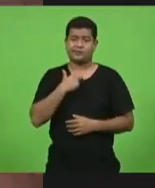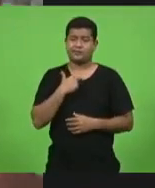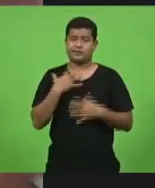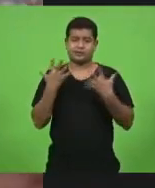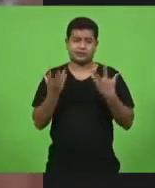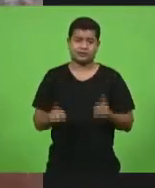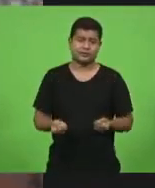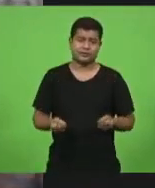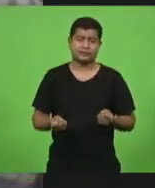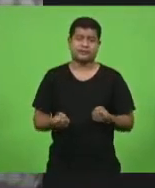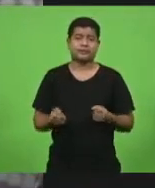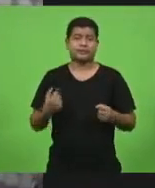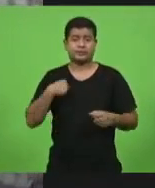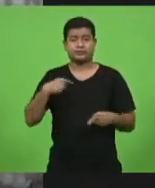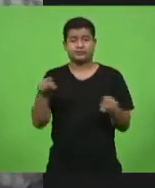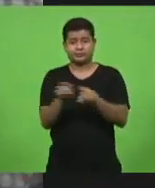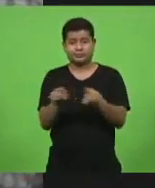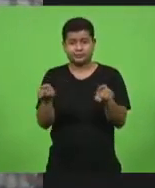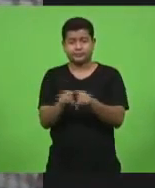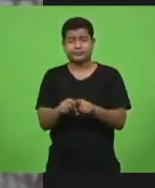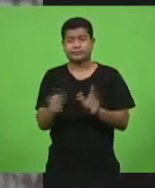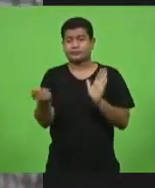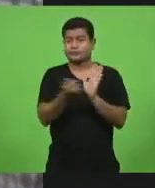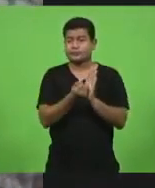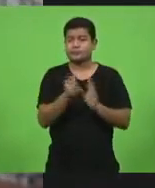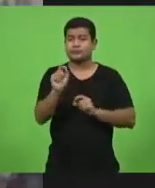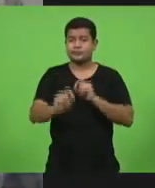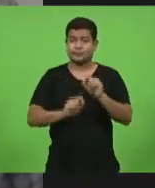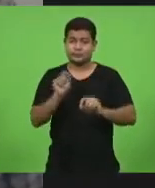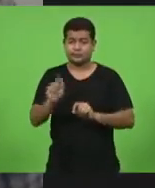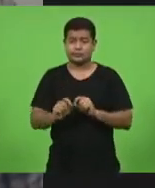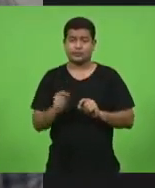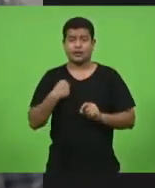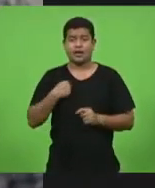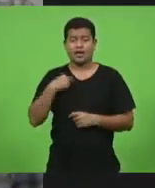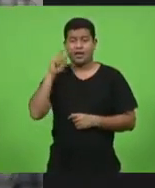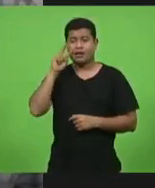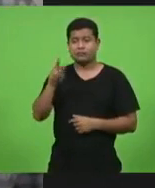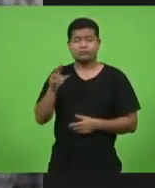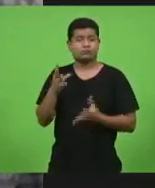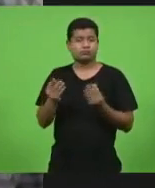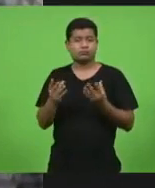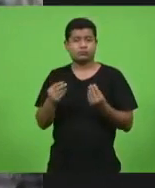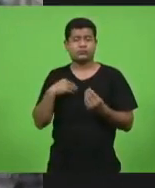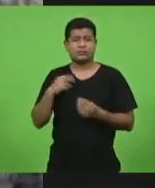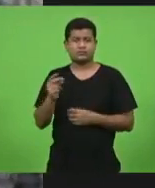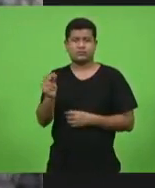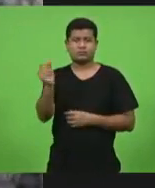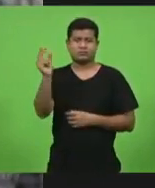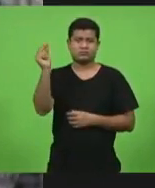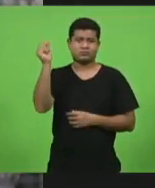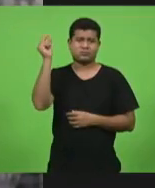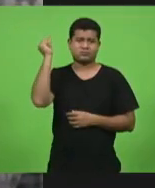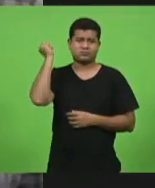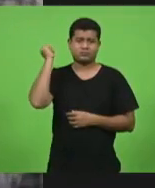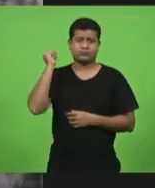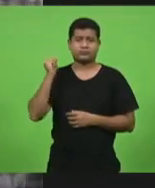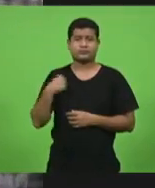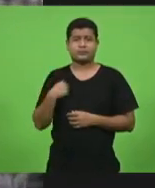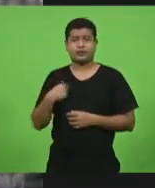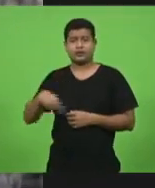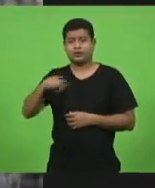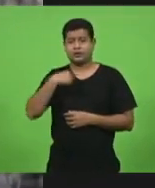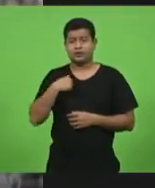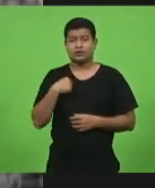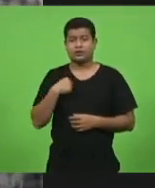eu também quero deixar registrado que eu olho muito e sou daquela época que a gente seguia